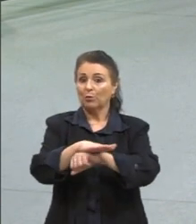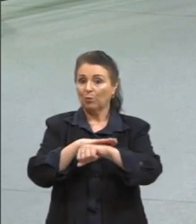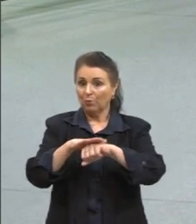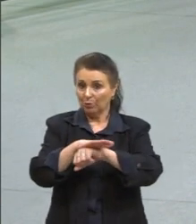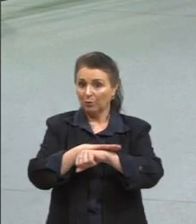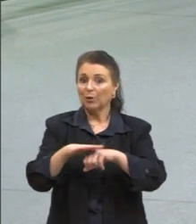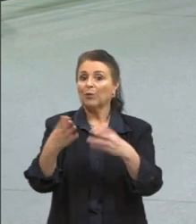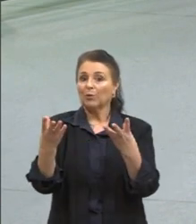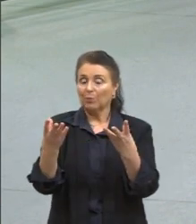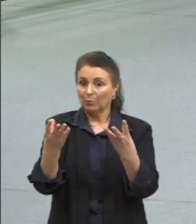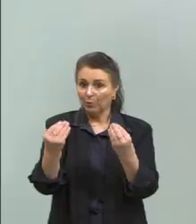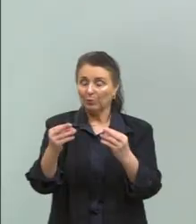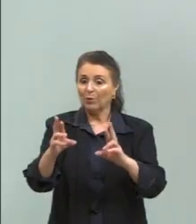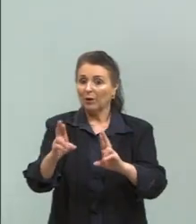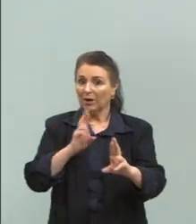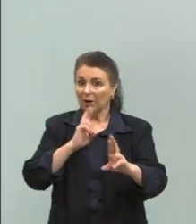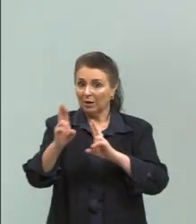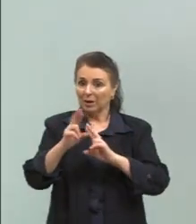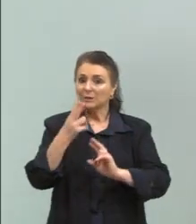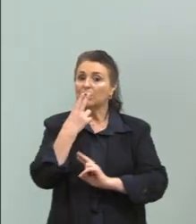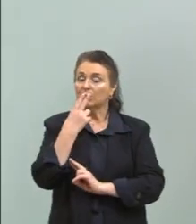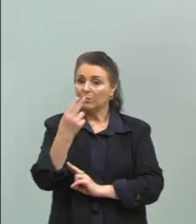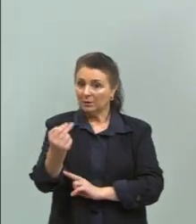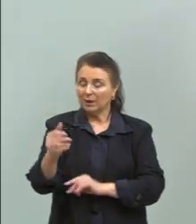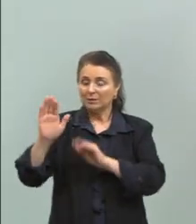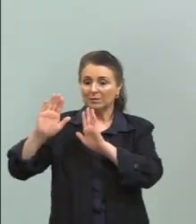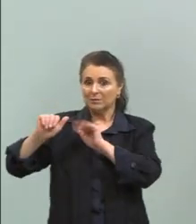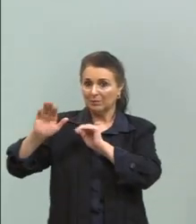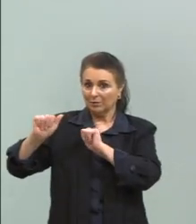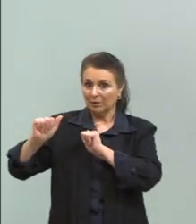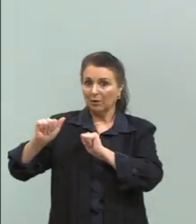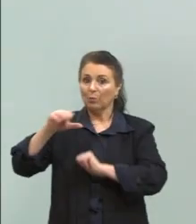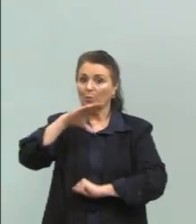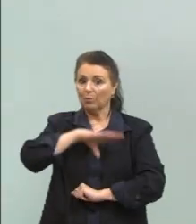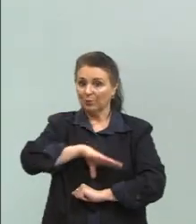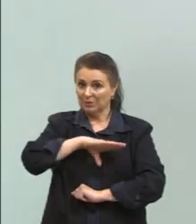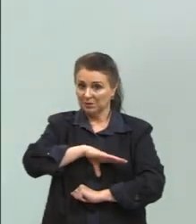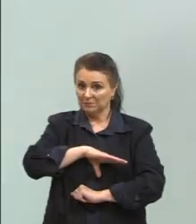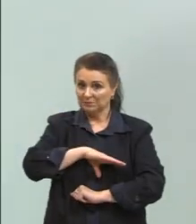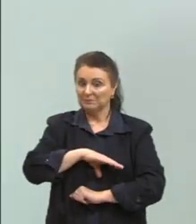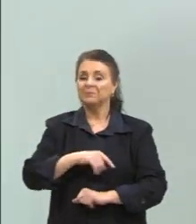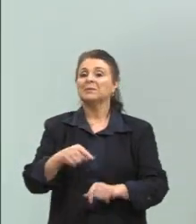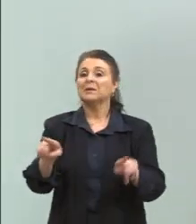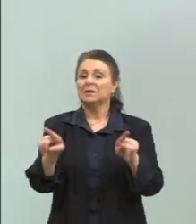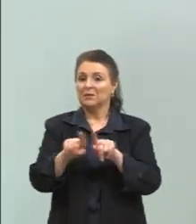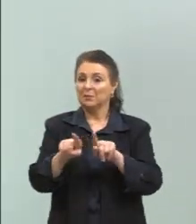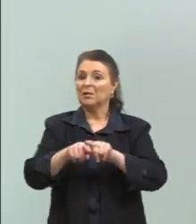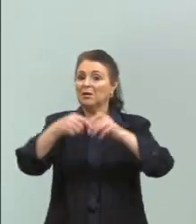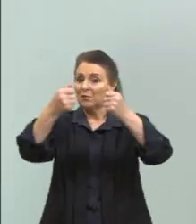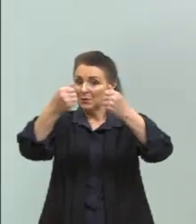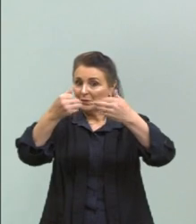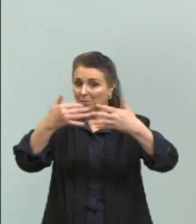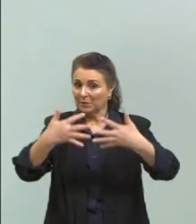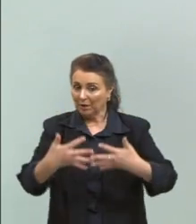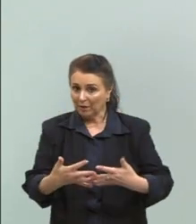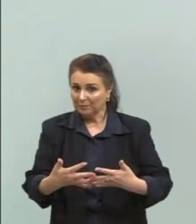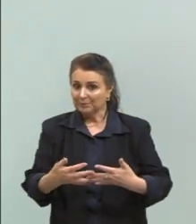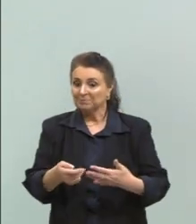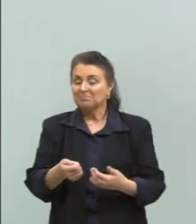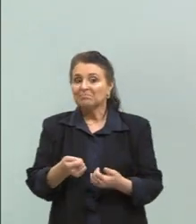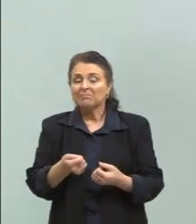bastante sobre a relação do inglês, do espanhol com a língua portuguesa, eu vou também falar aqui um pouquinho sobre quais